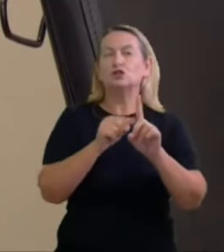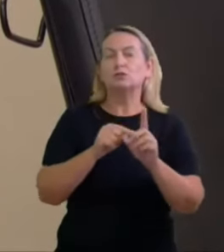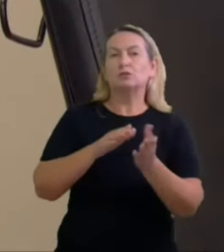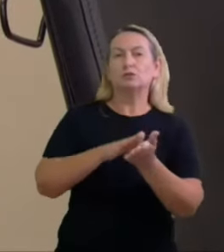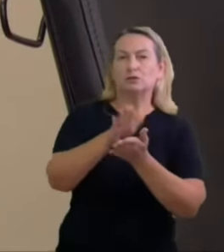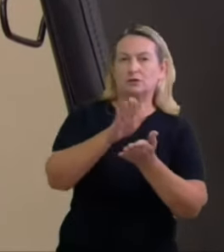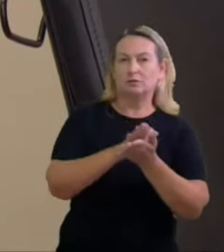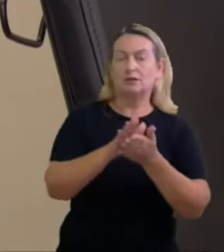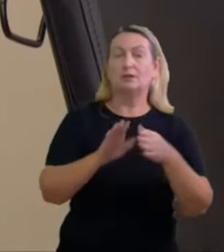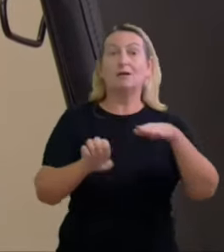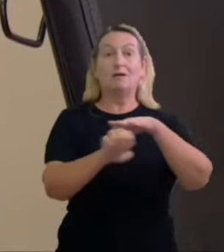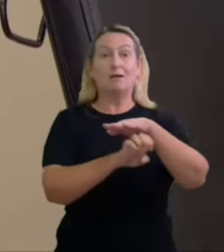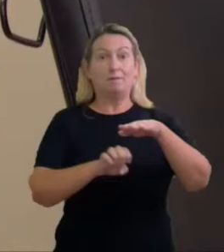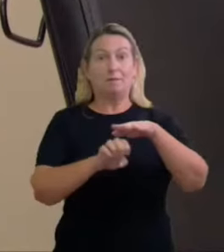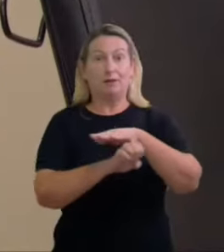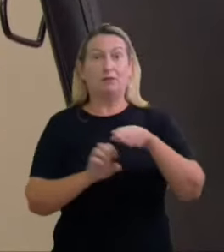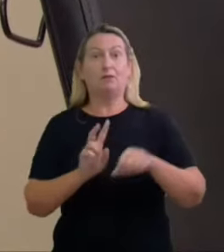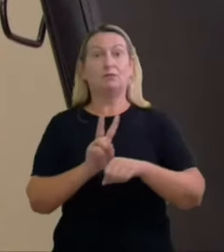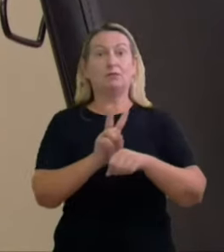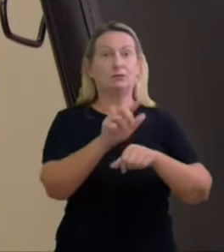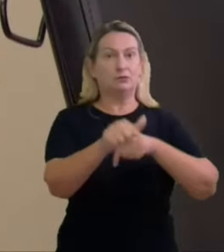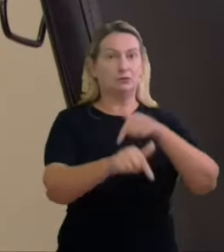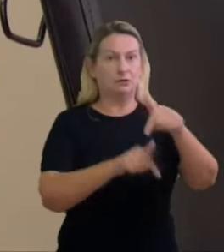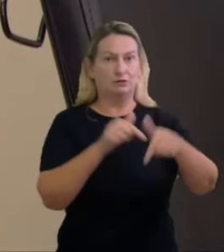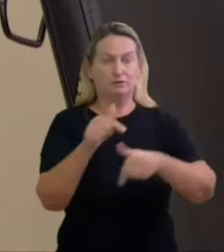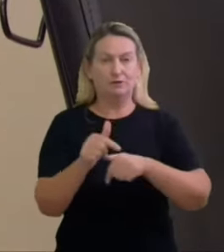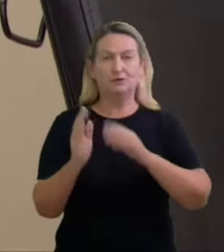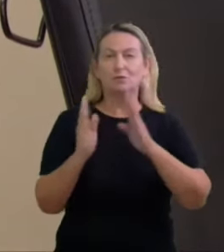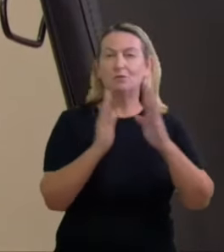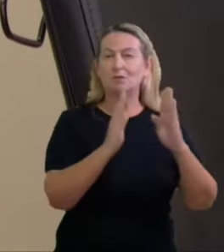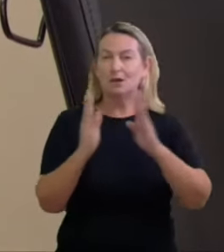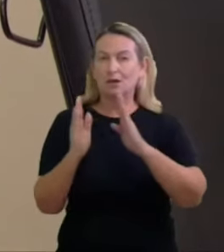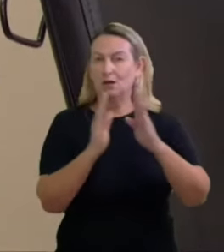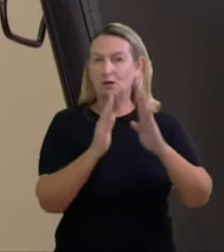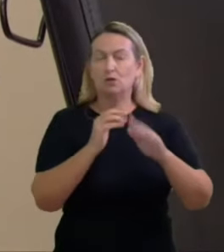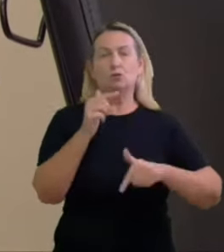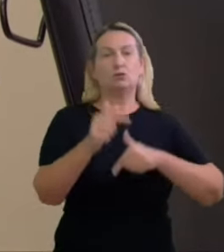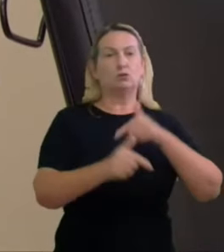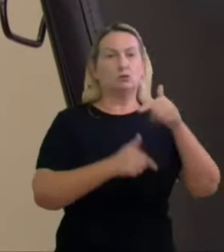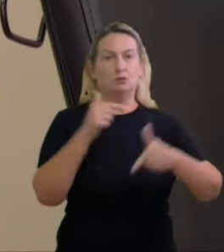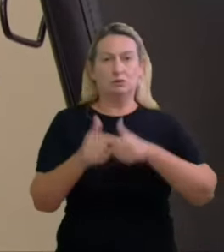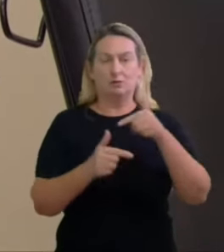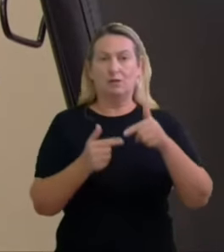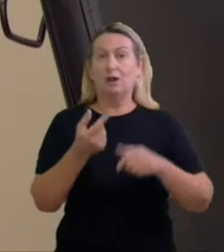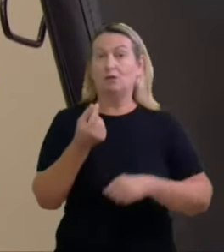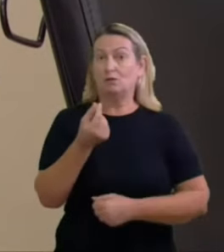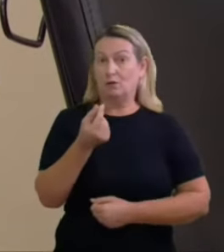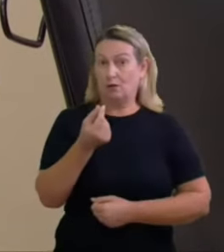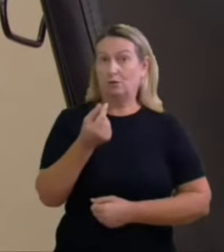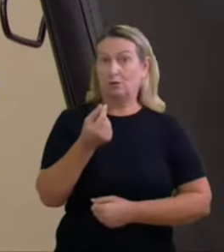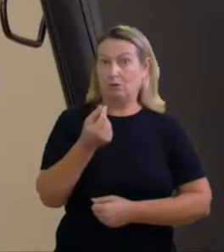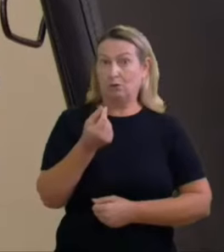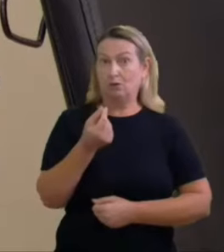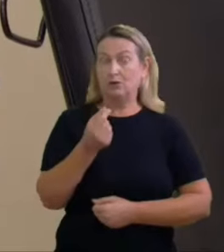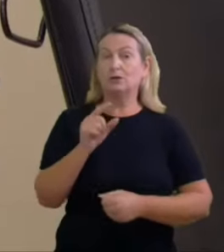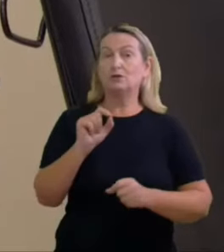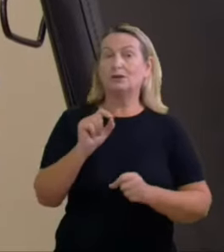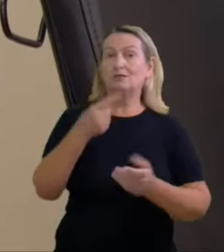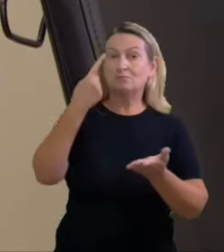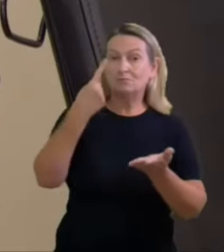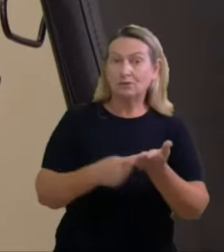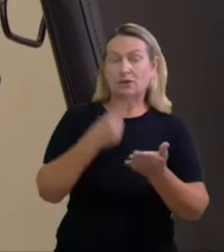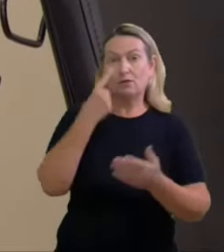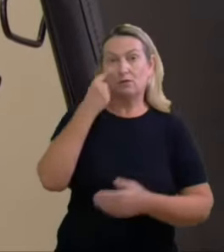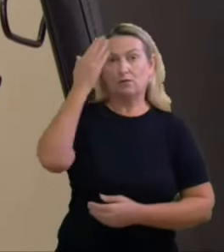prestadoras dos serviços as datas em que se deram as atividades o valor alegado e o valor efetivamente comprovado